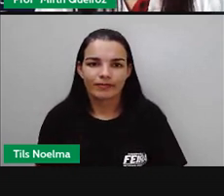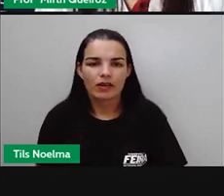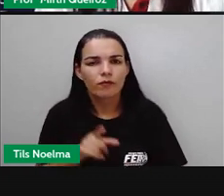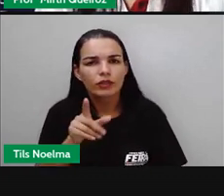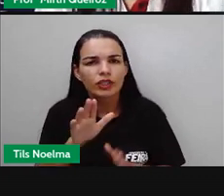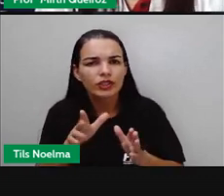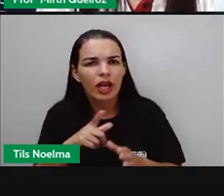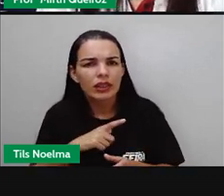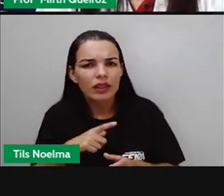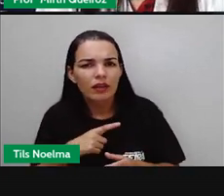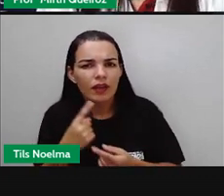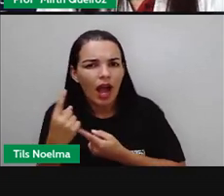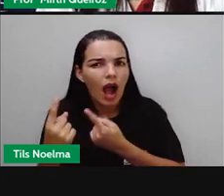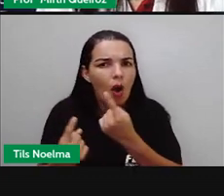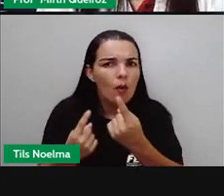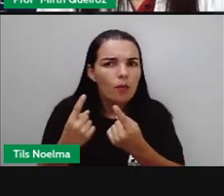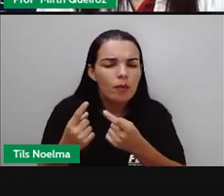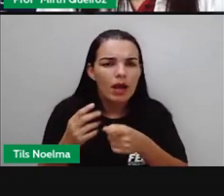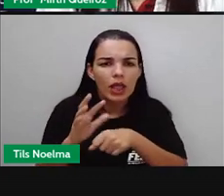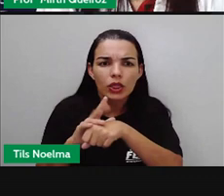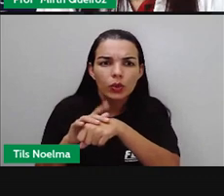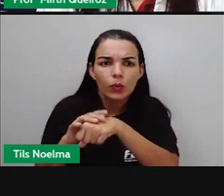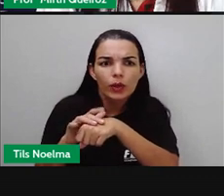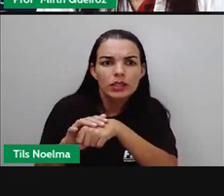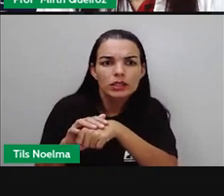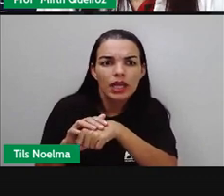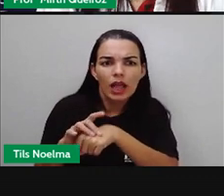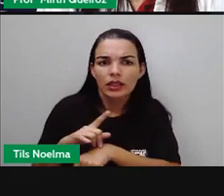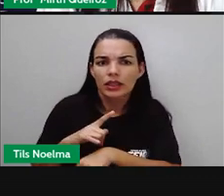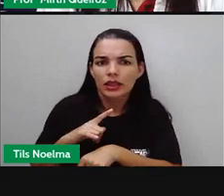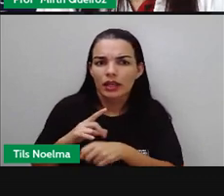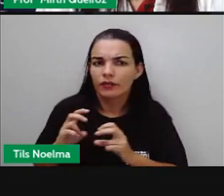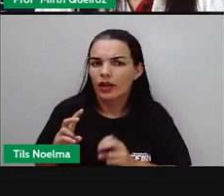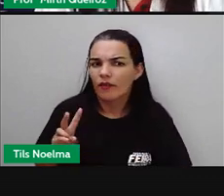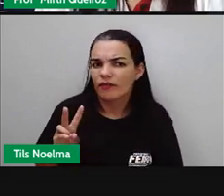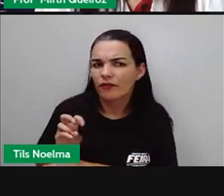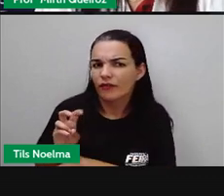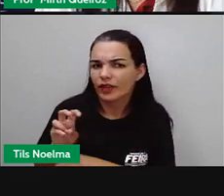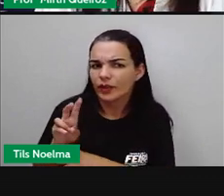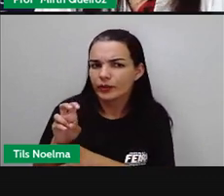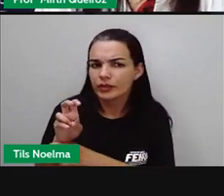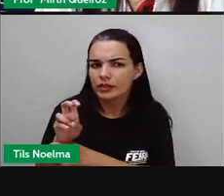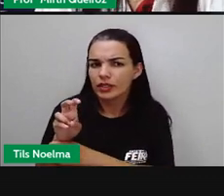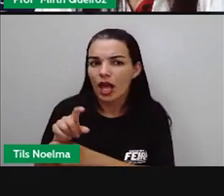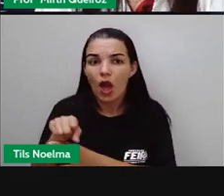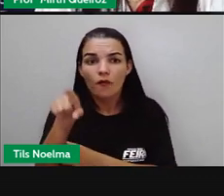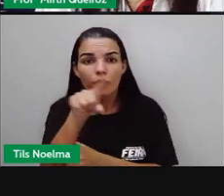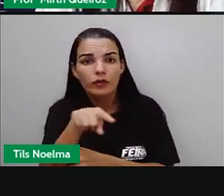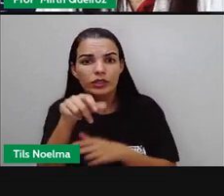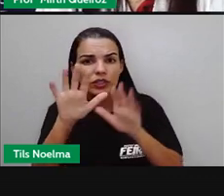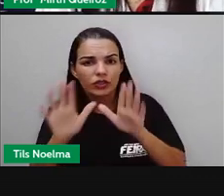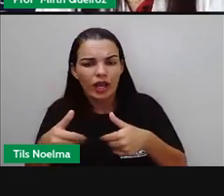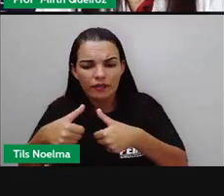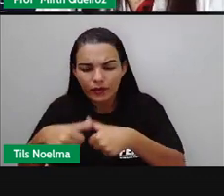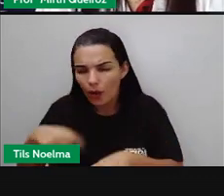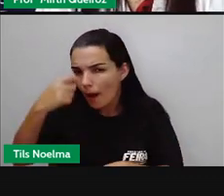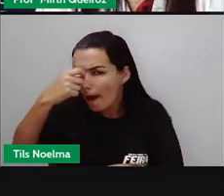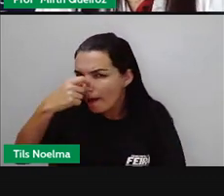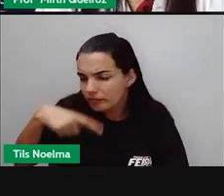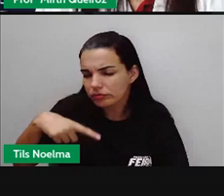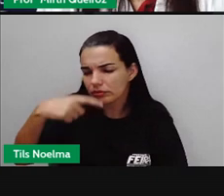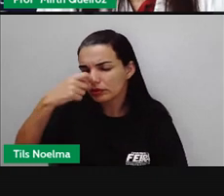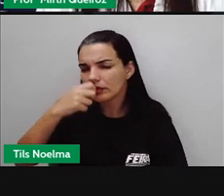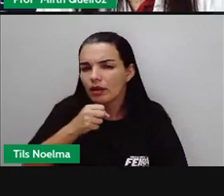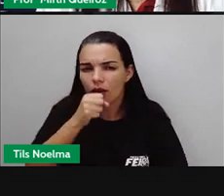Você já teve alguma doença causada por vírus? Você já ficou alguma vez resfriado